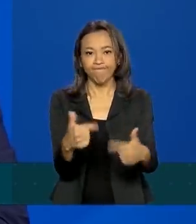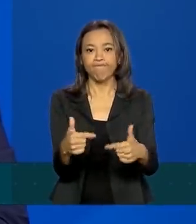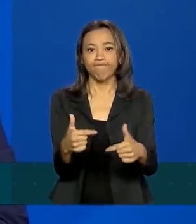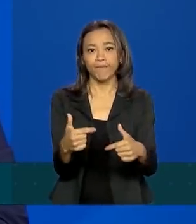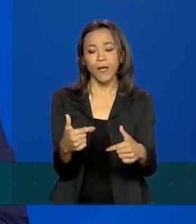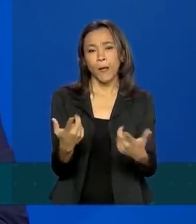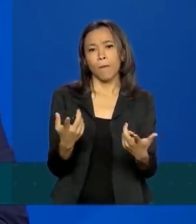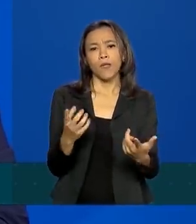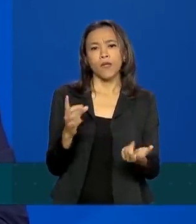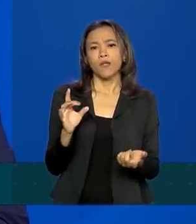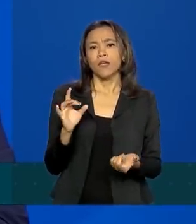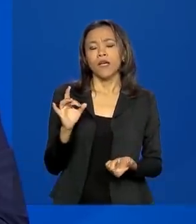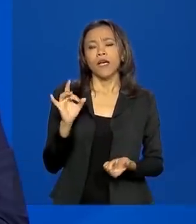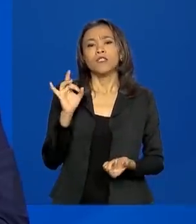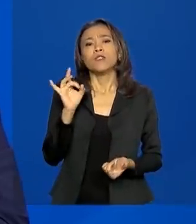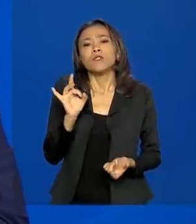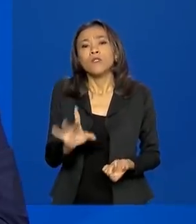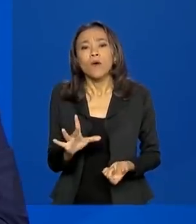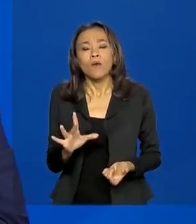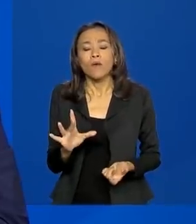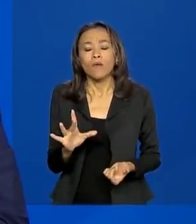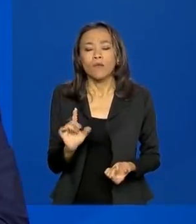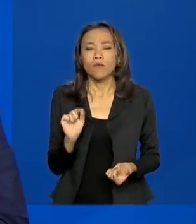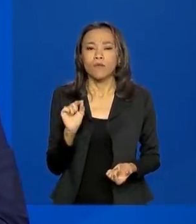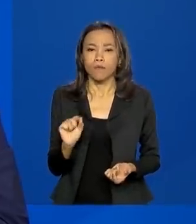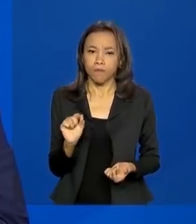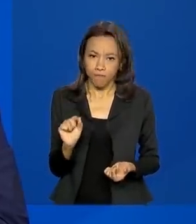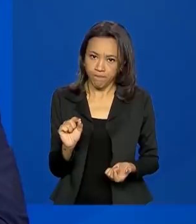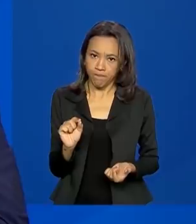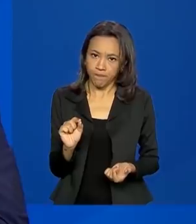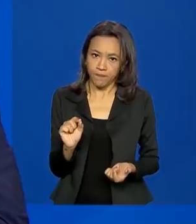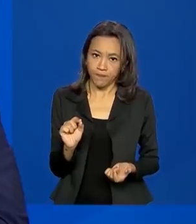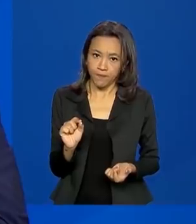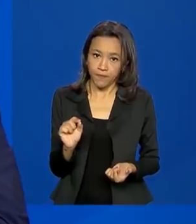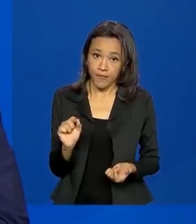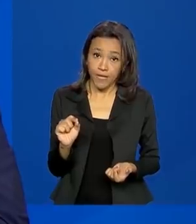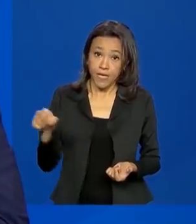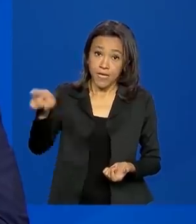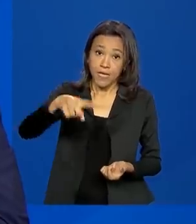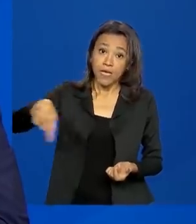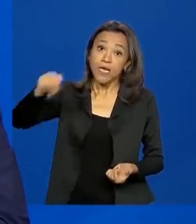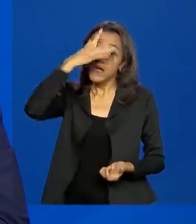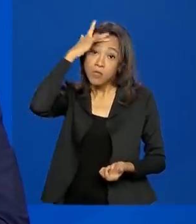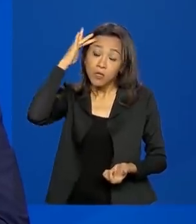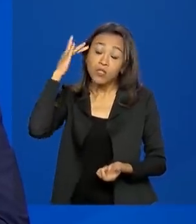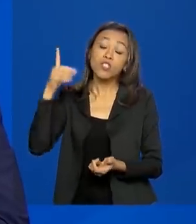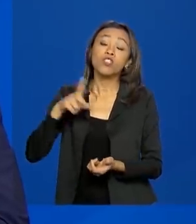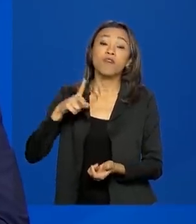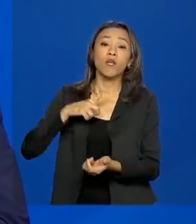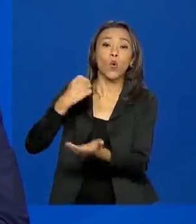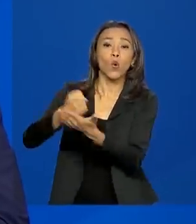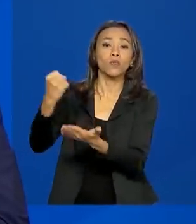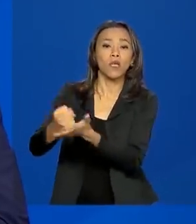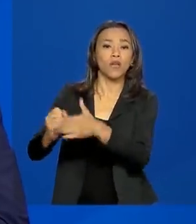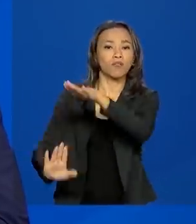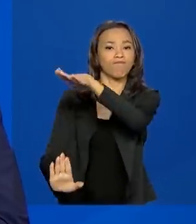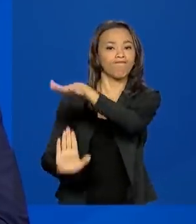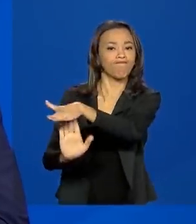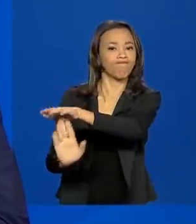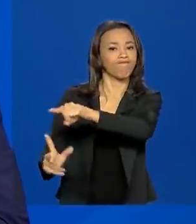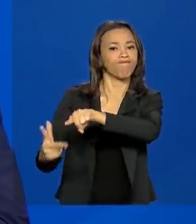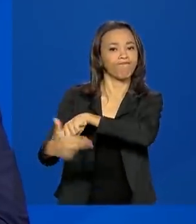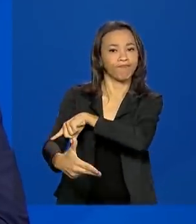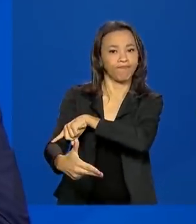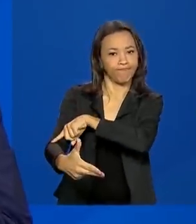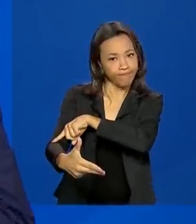não são apenas aqueles que tiveram o seu contrato suspenso, mas também muitos outros que, a partir de uma